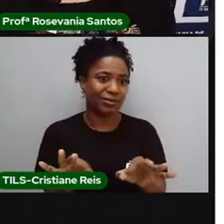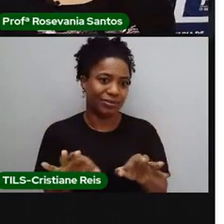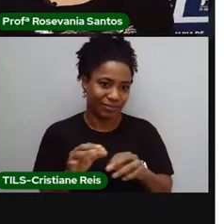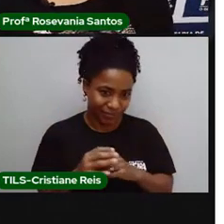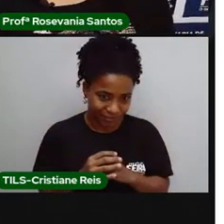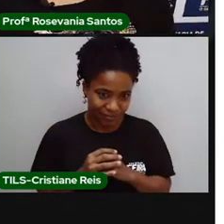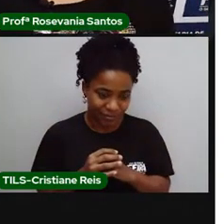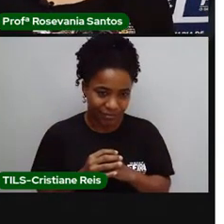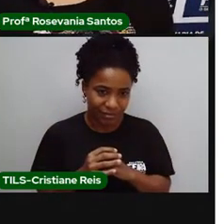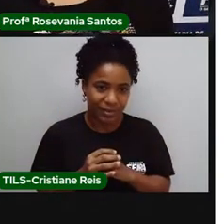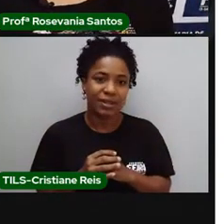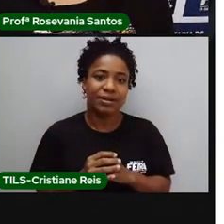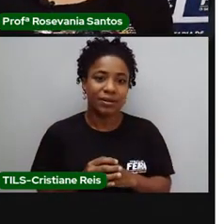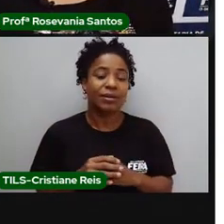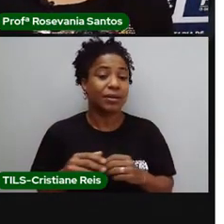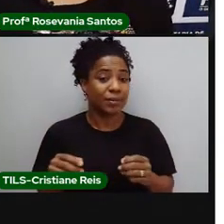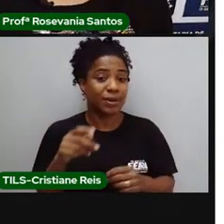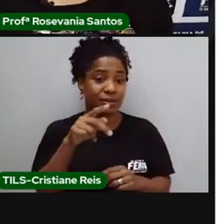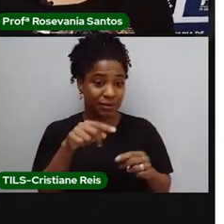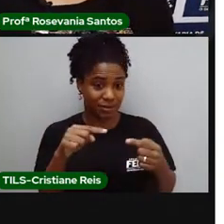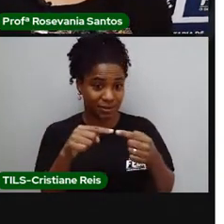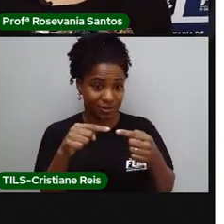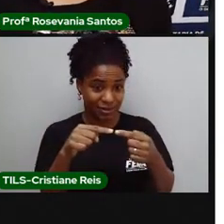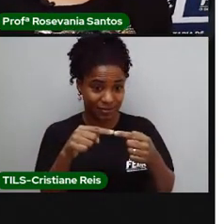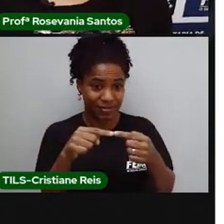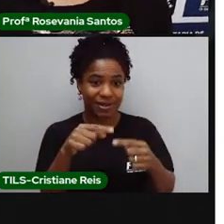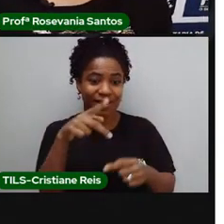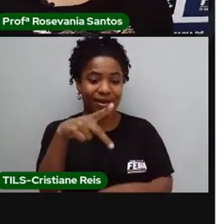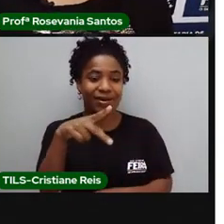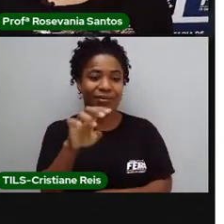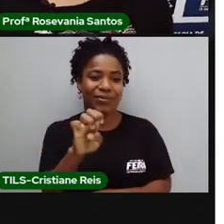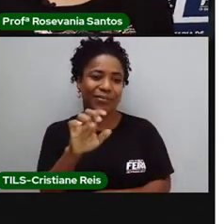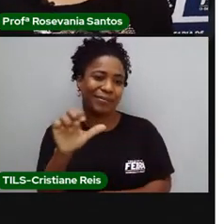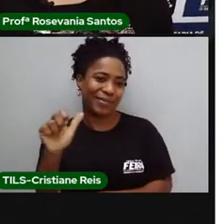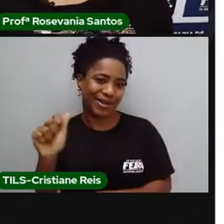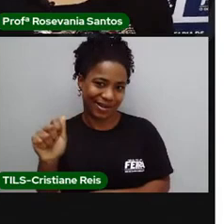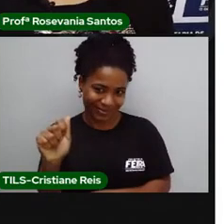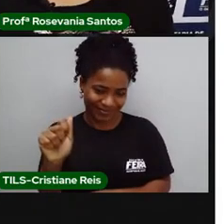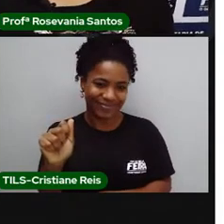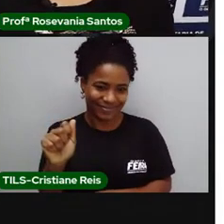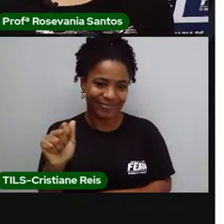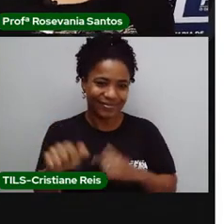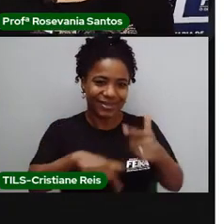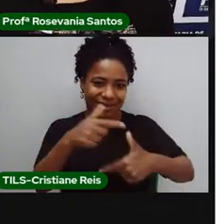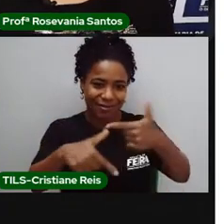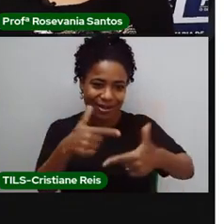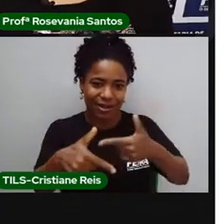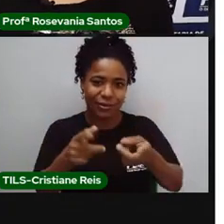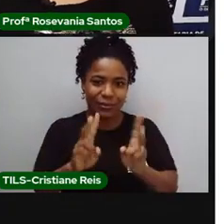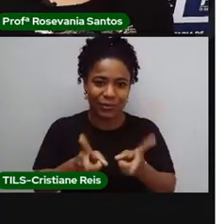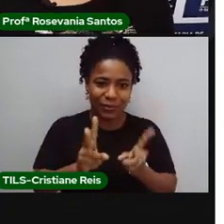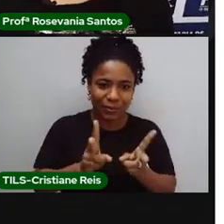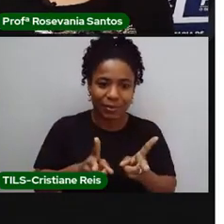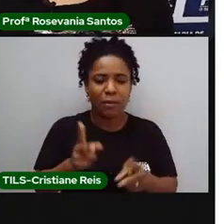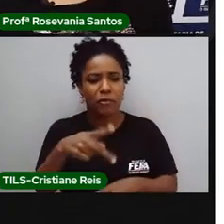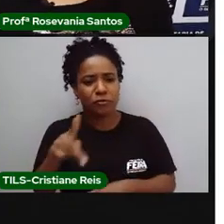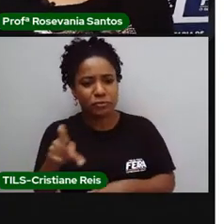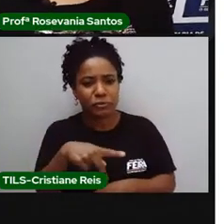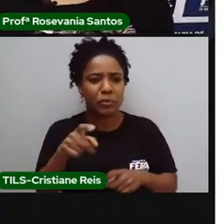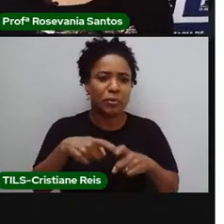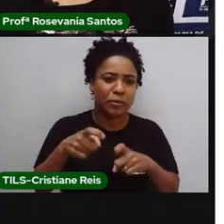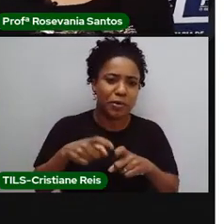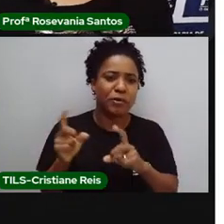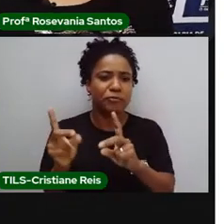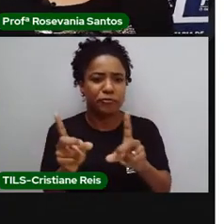É o que a gente chama de população economicamente ativa. E aí, tem diversos profissionais, como vocês estão observando, né? Professores, médicos,